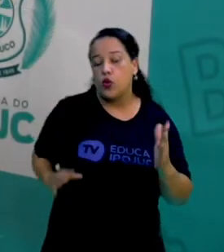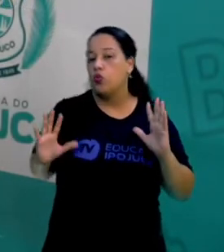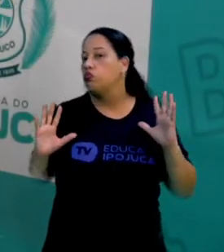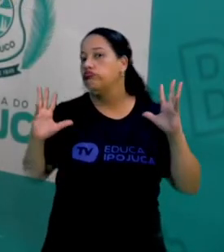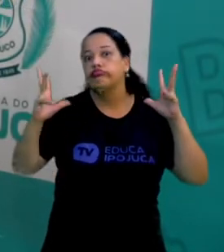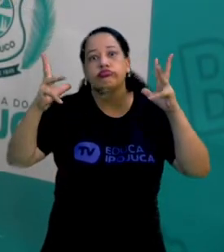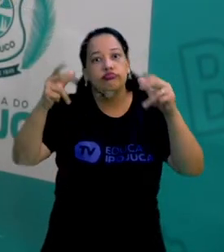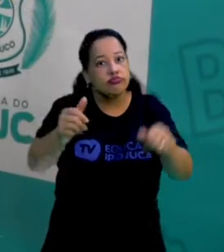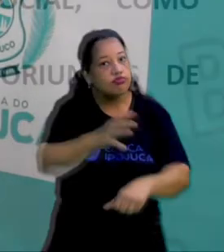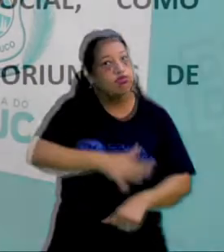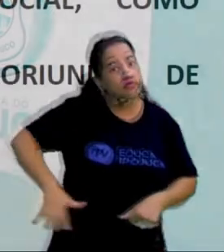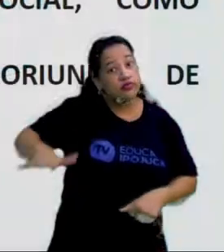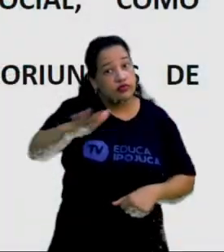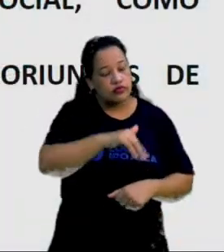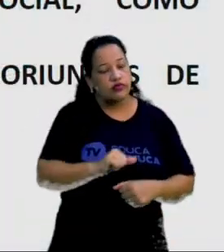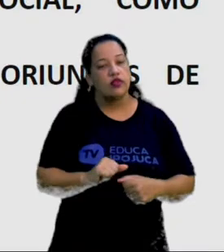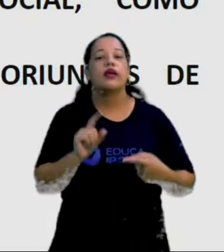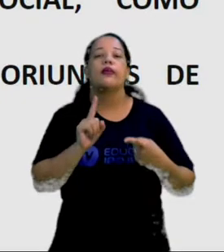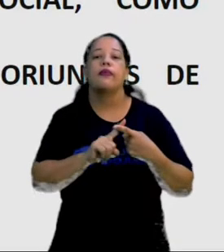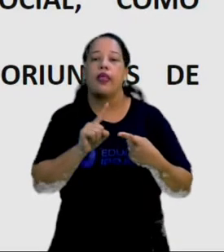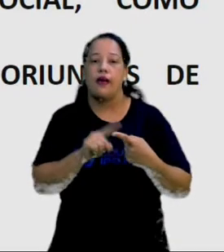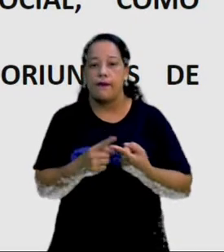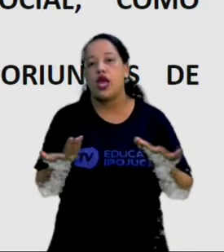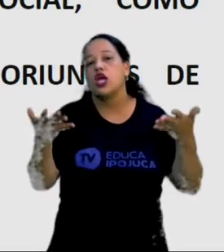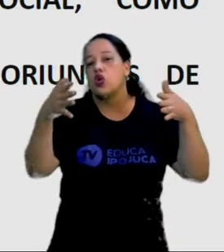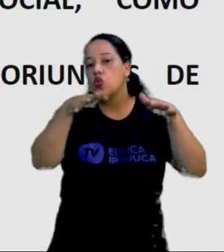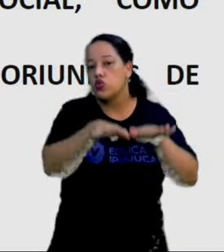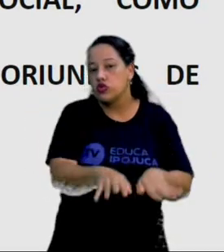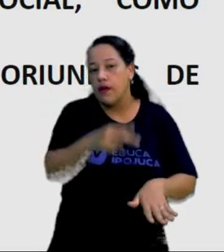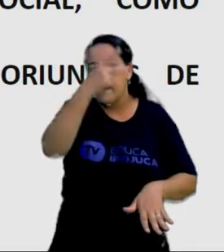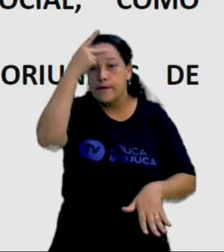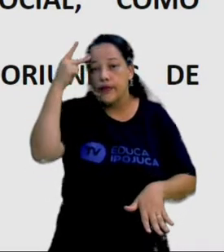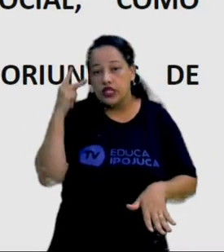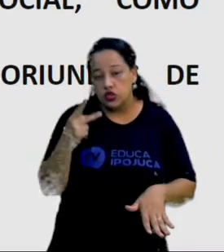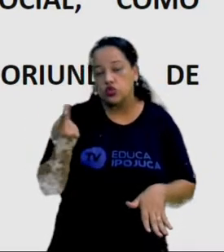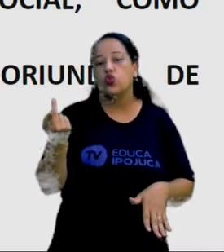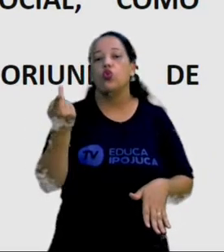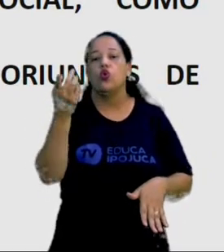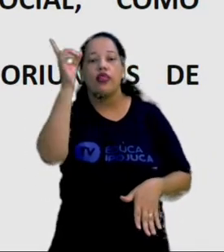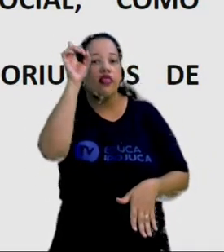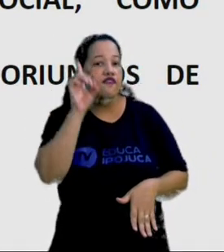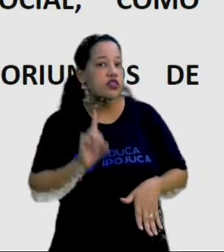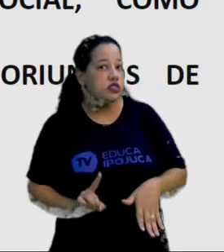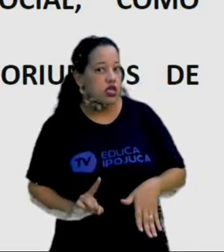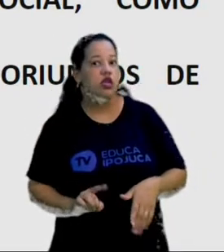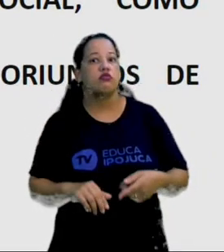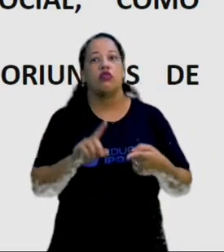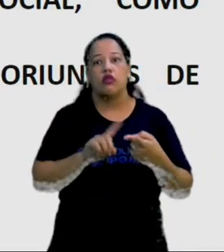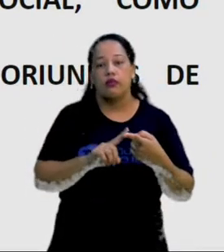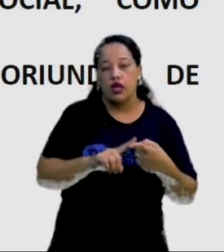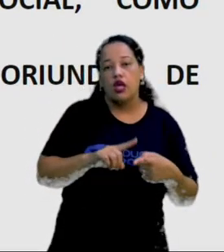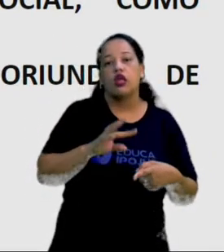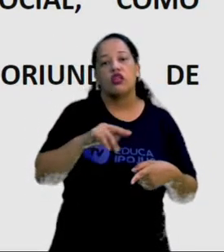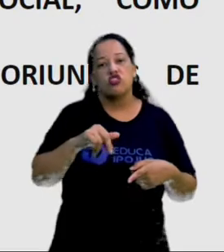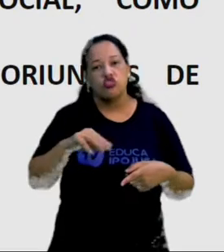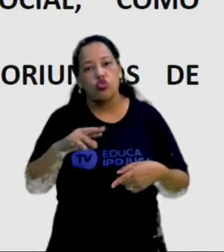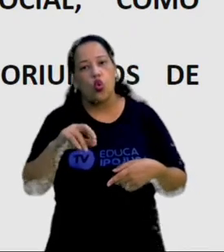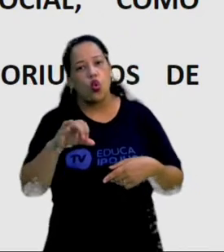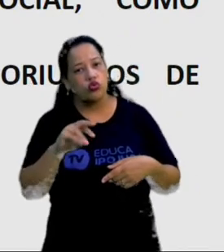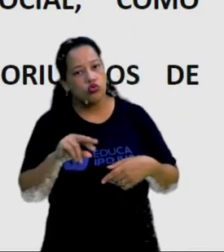Inclusão de pessoas com deficiência e ou transtornos em escolas regulares.